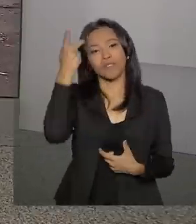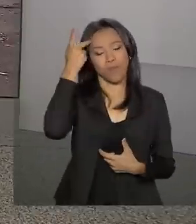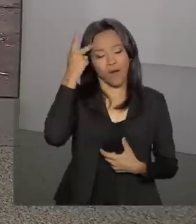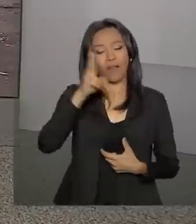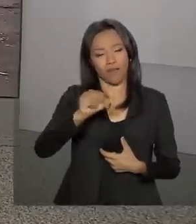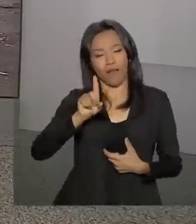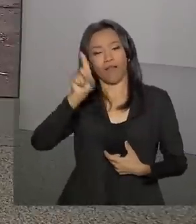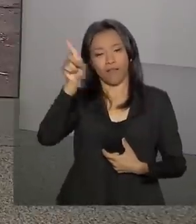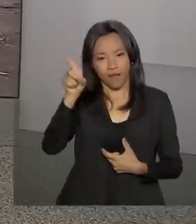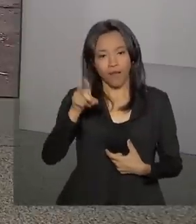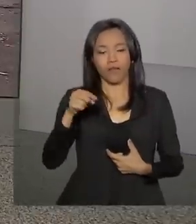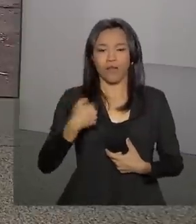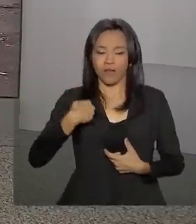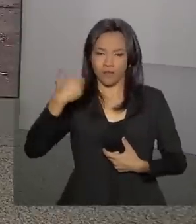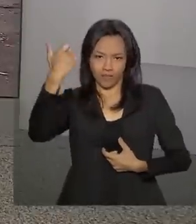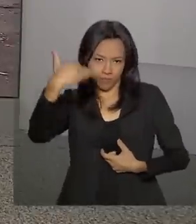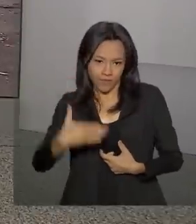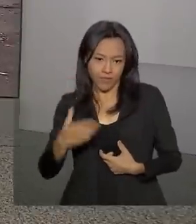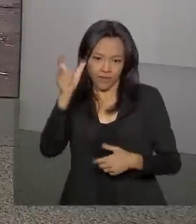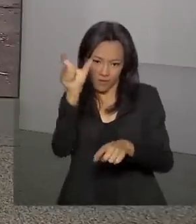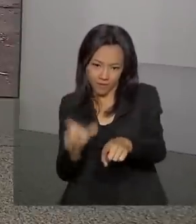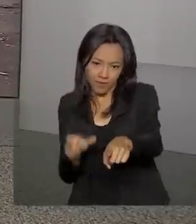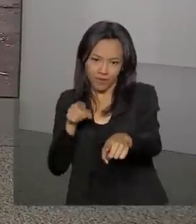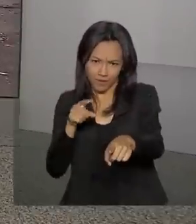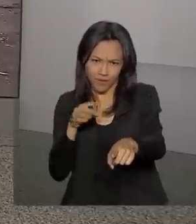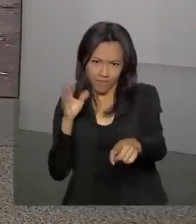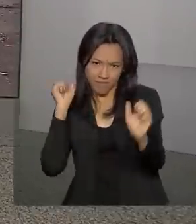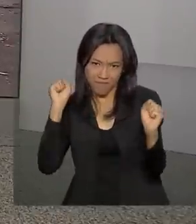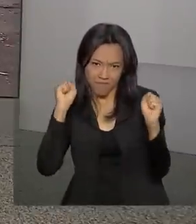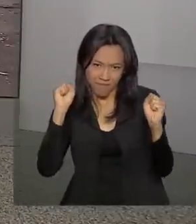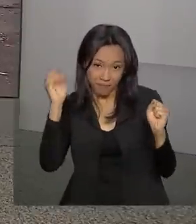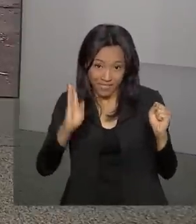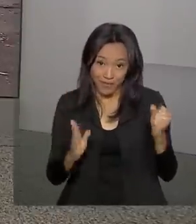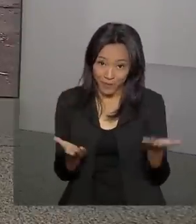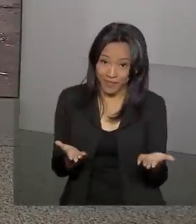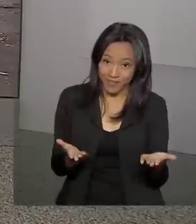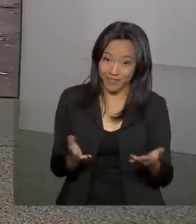com o nosso repórter, Ricardo Ferraz. Oi, Ricardo, bom dia. Será que vai dar Brasil hoje?